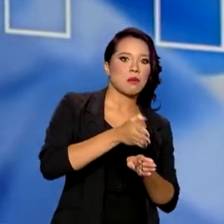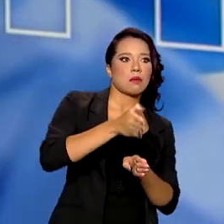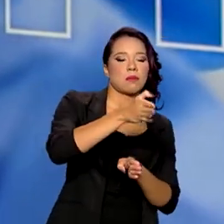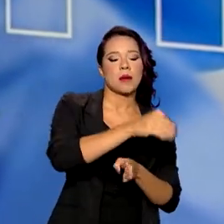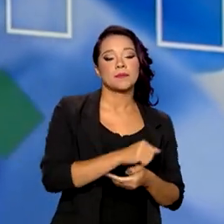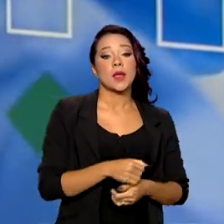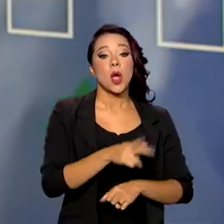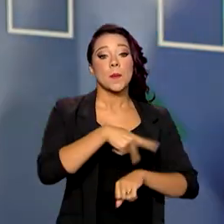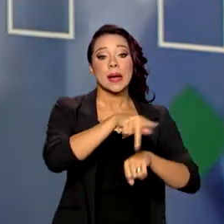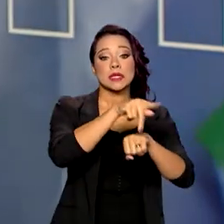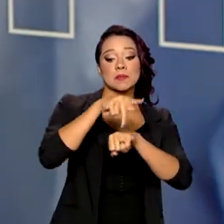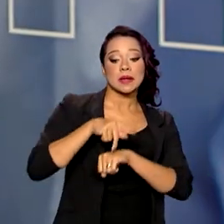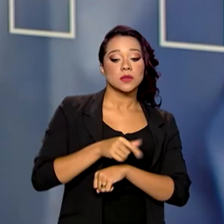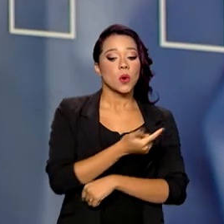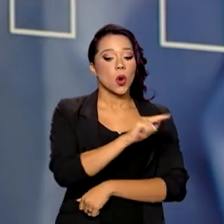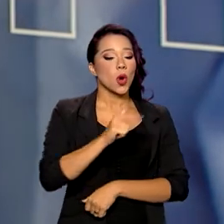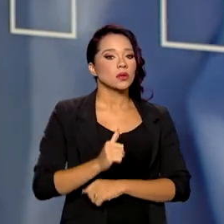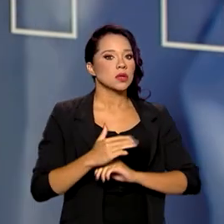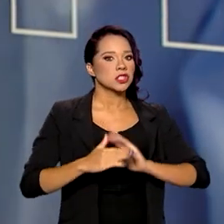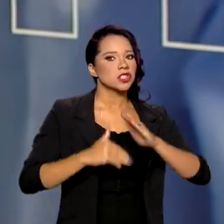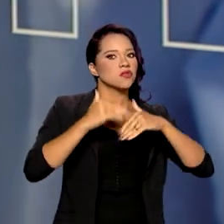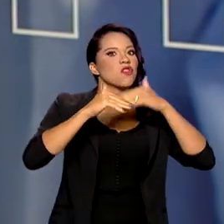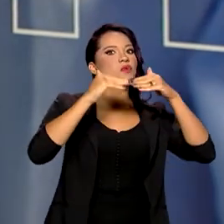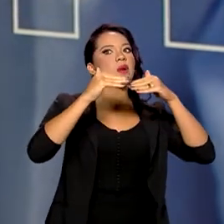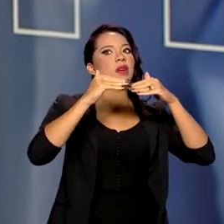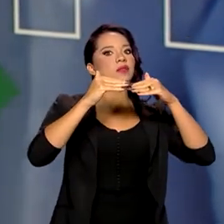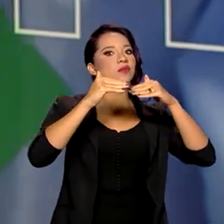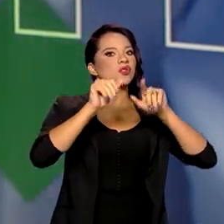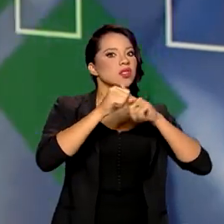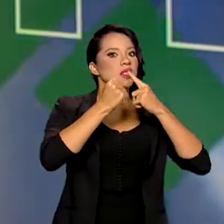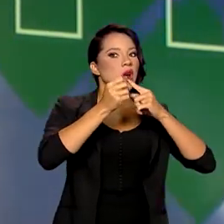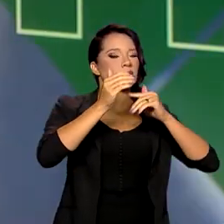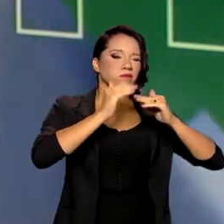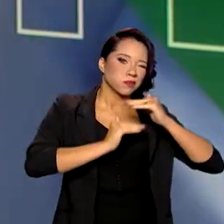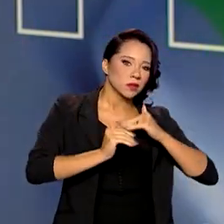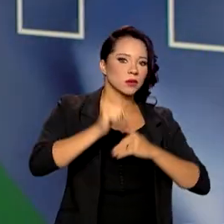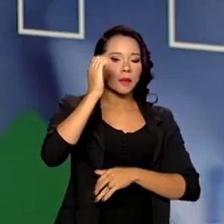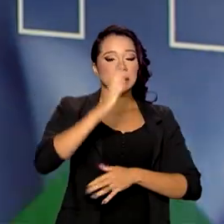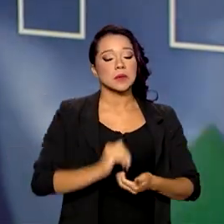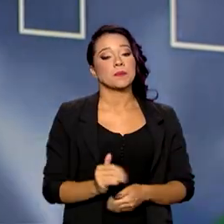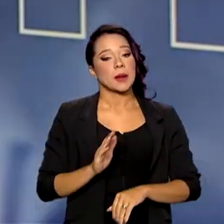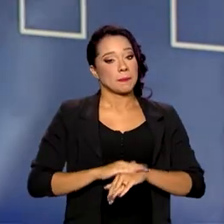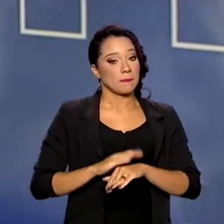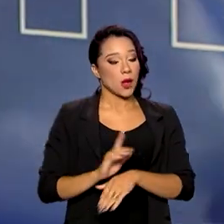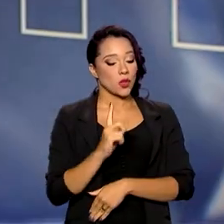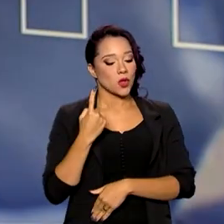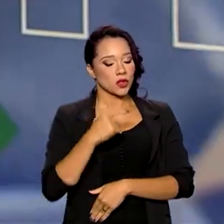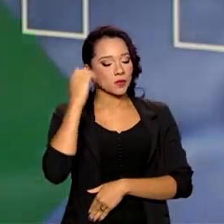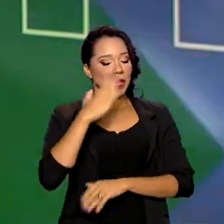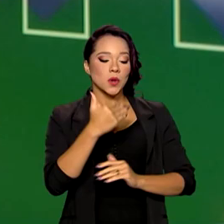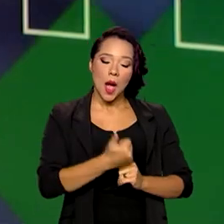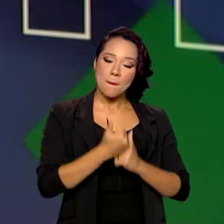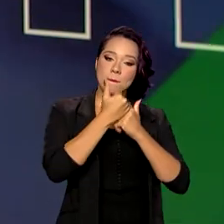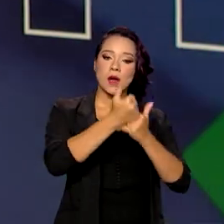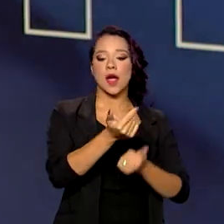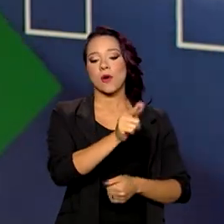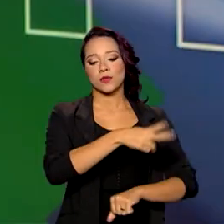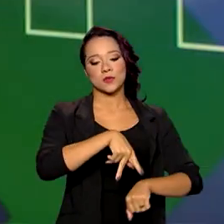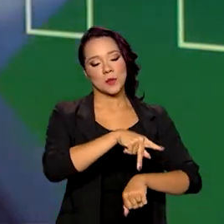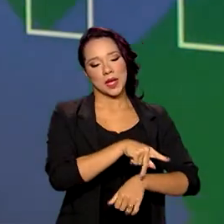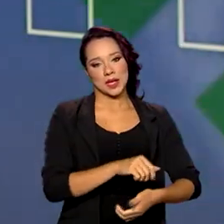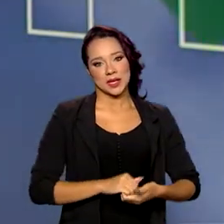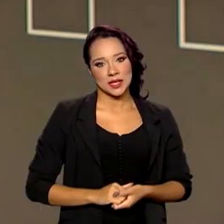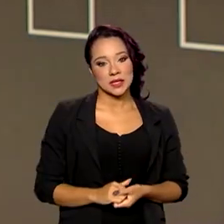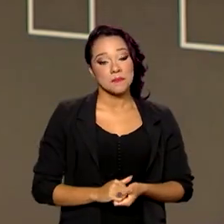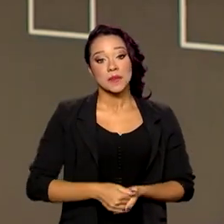países outros têm um nível de desenvolvimento social menor do que o nosso. E cabe a nós apoiarmos esses países,